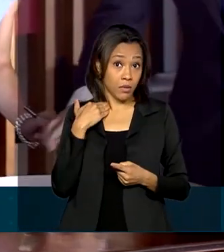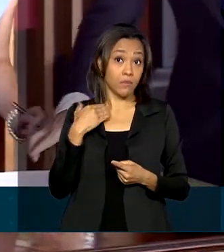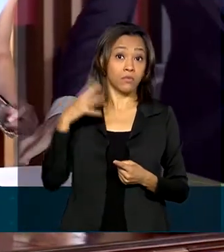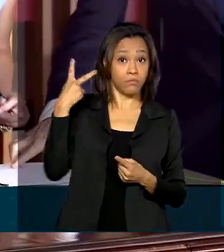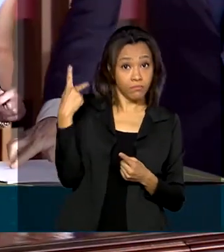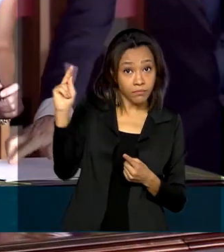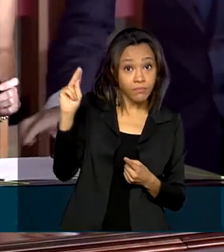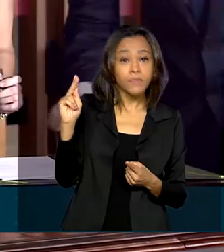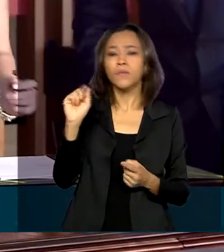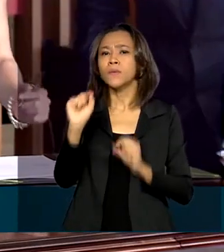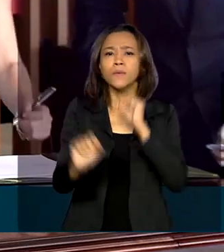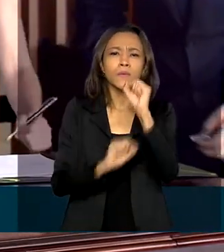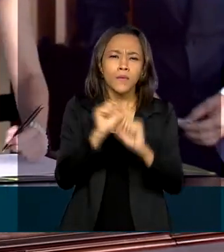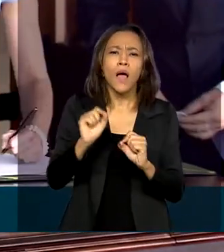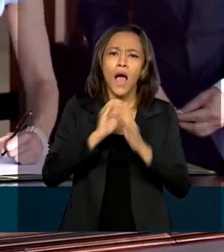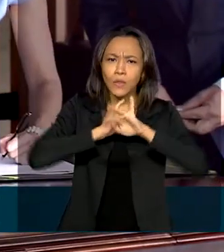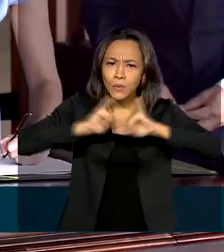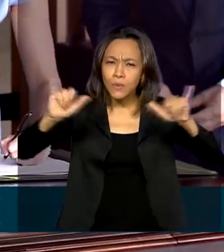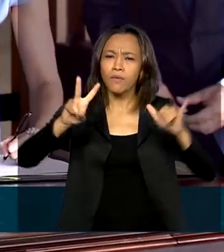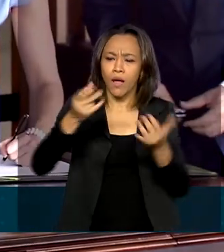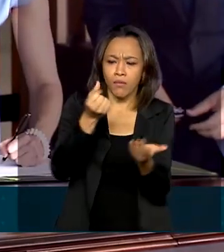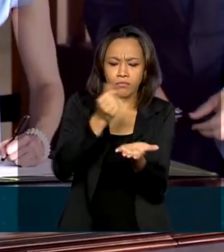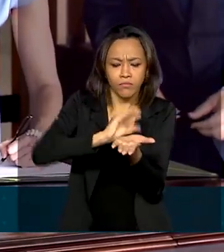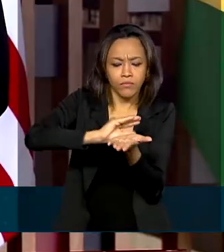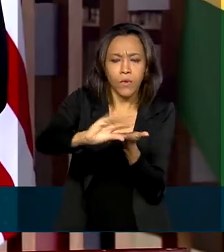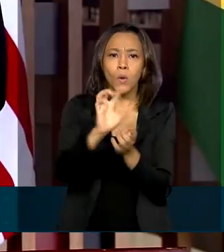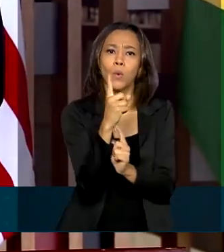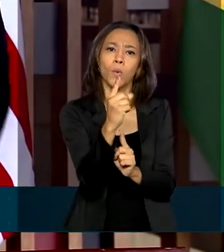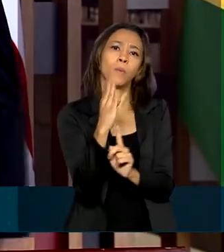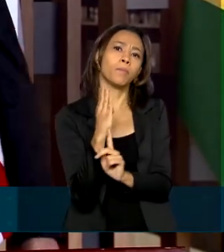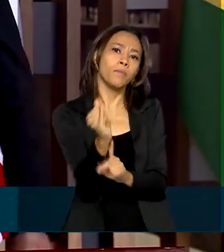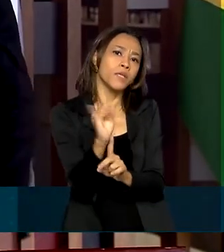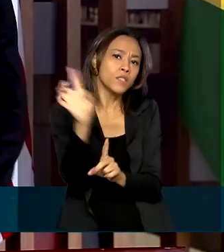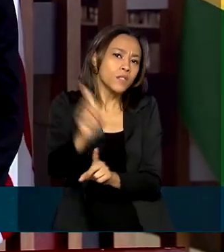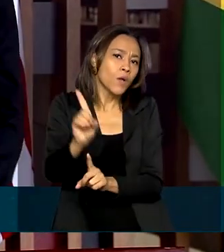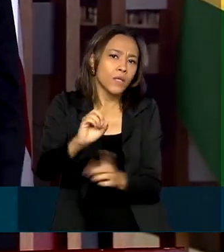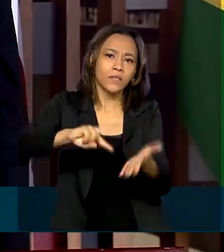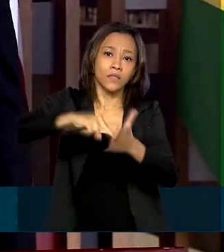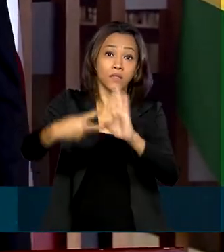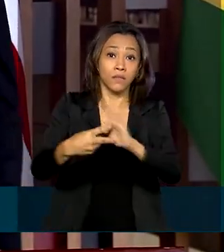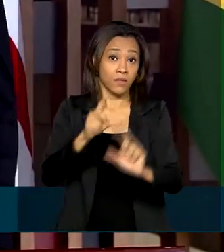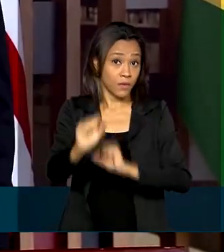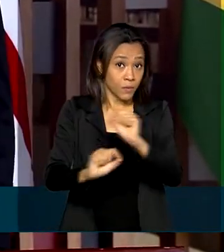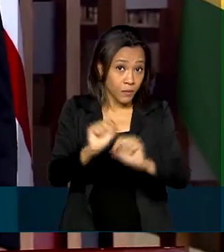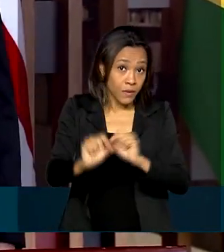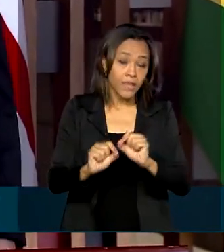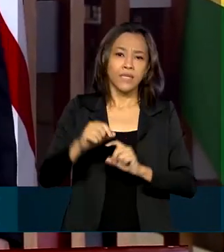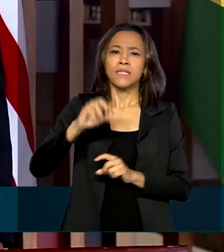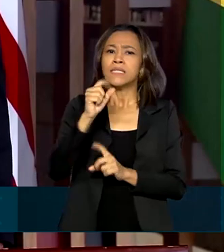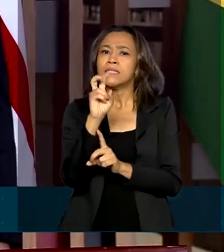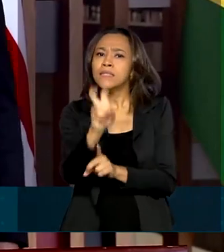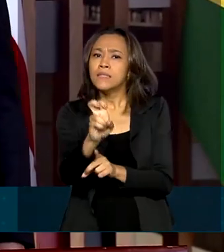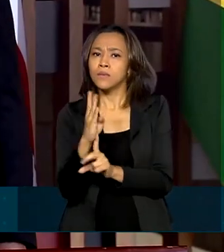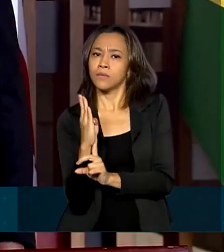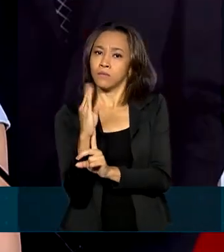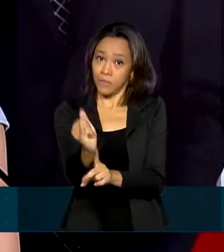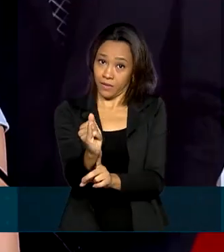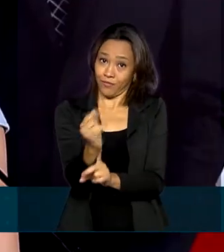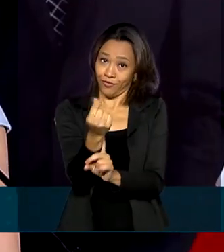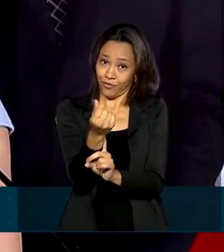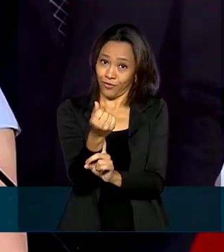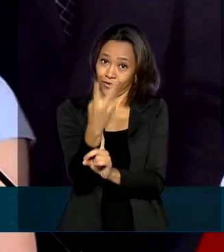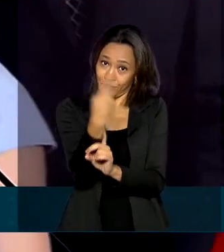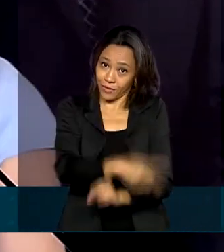Exportação anunciou que vai investir um bilhão de dólares, o equivalente a mais de cinco bilhões de reais no país.